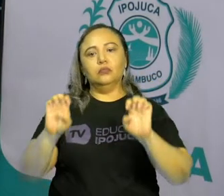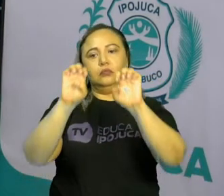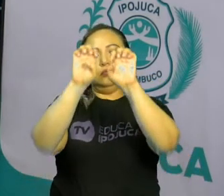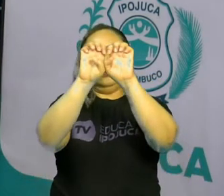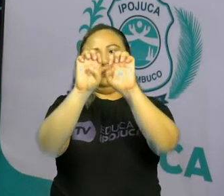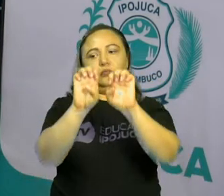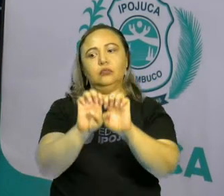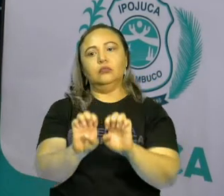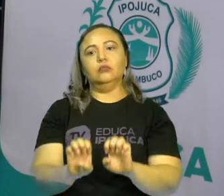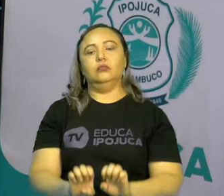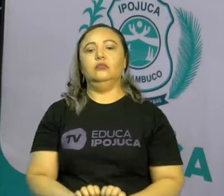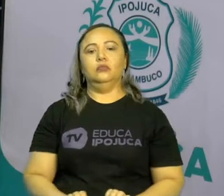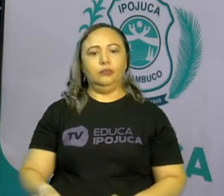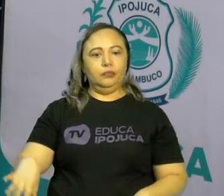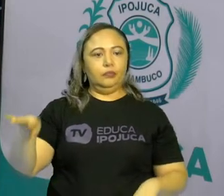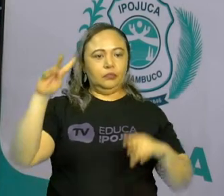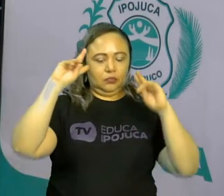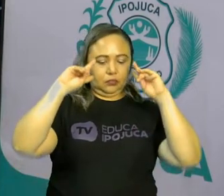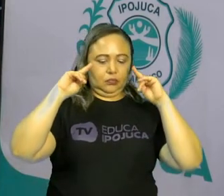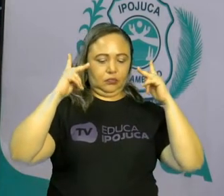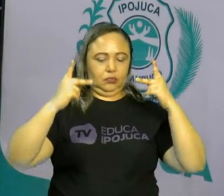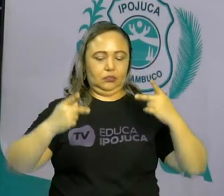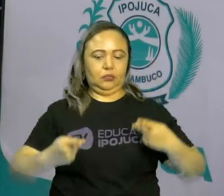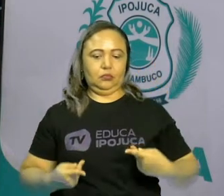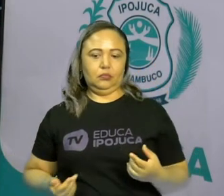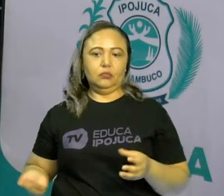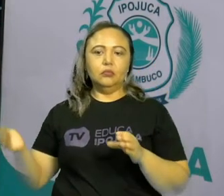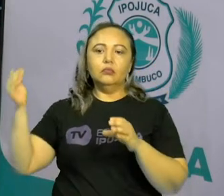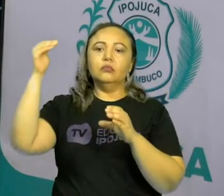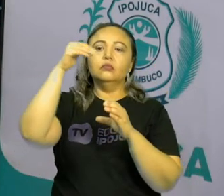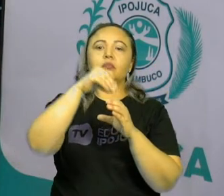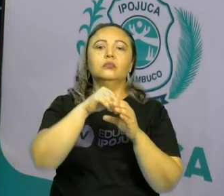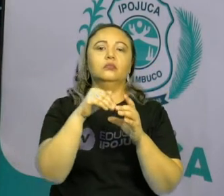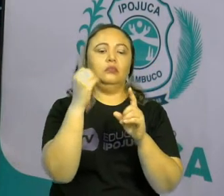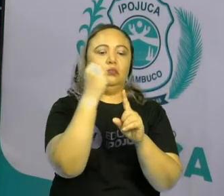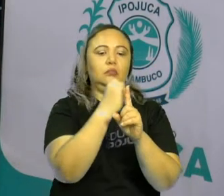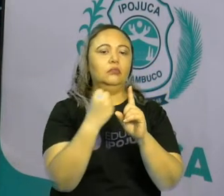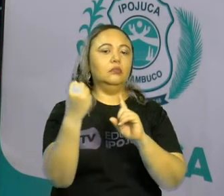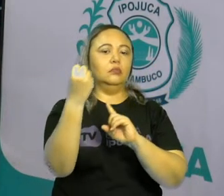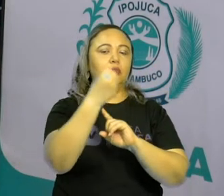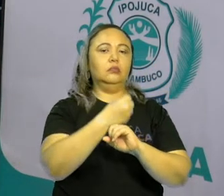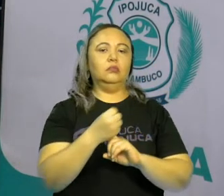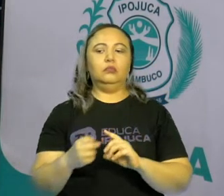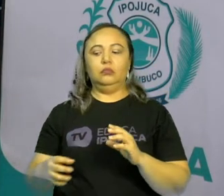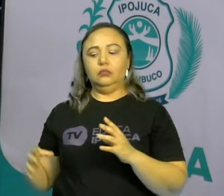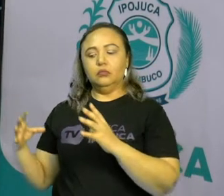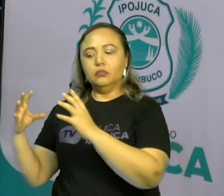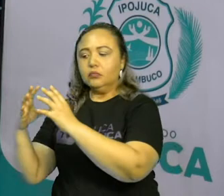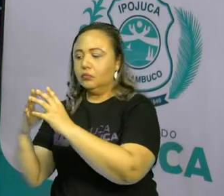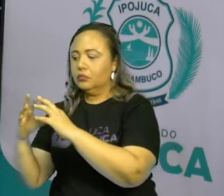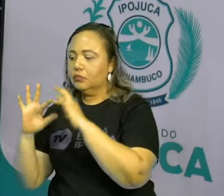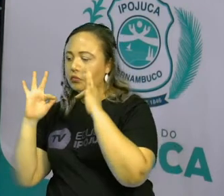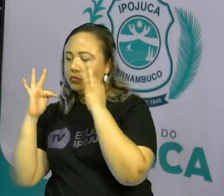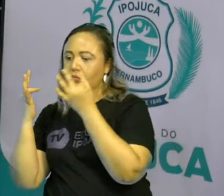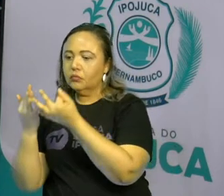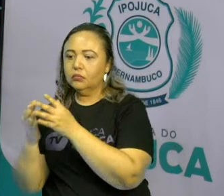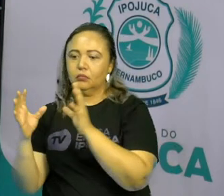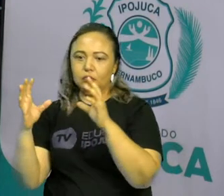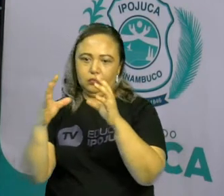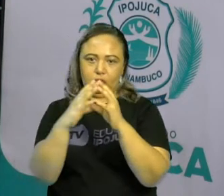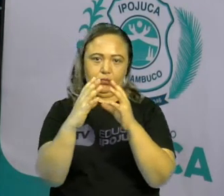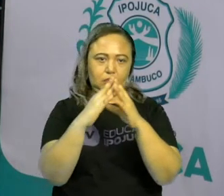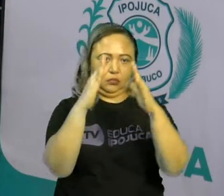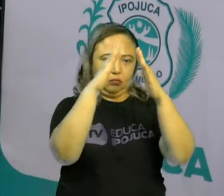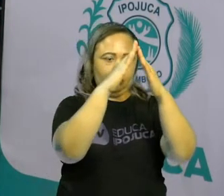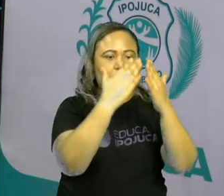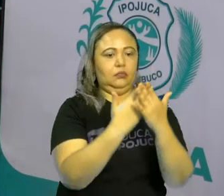humano em uma sociedade. Comunidade familiar, comunidade escolar e comunidade